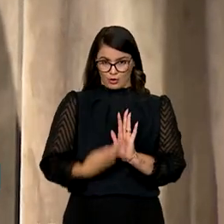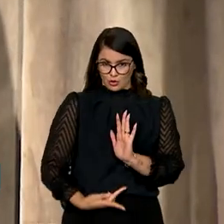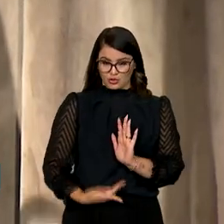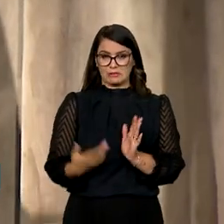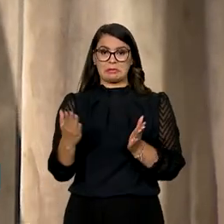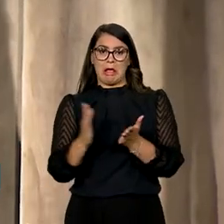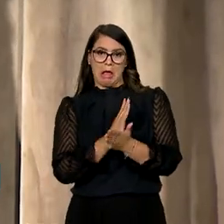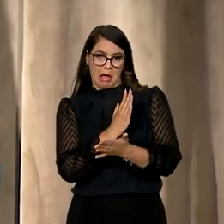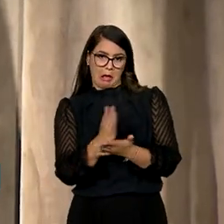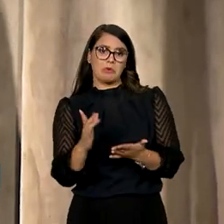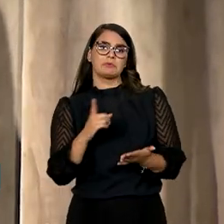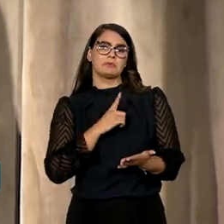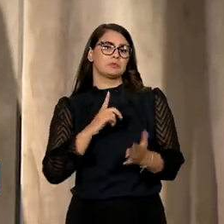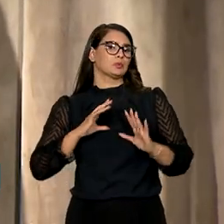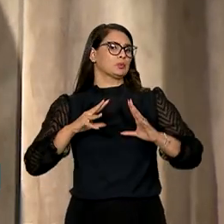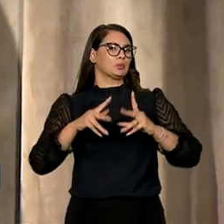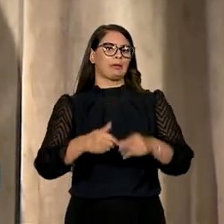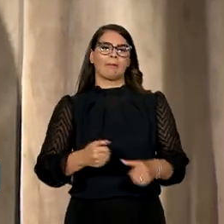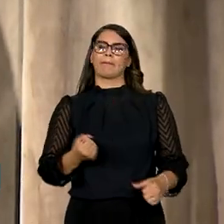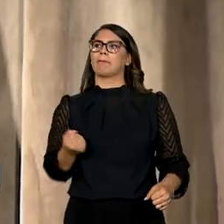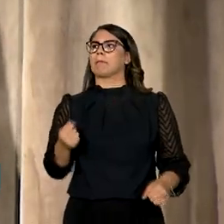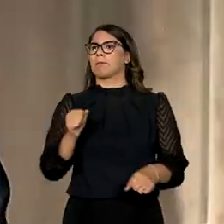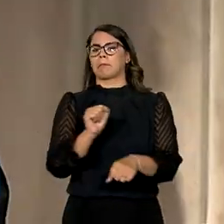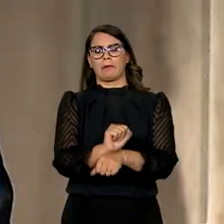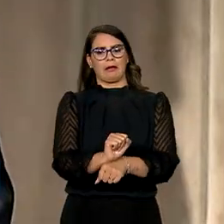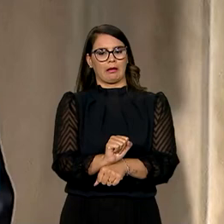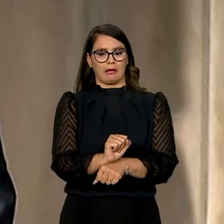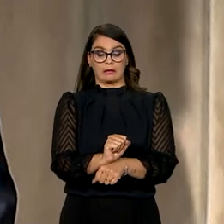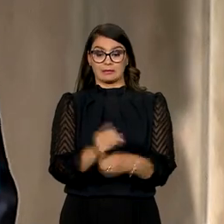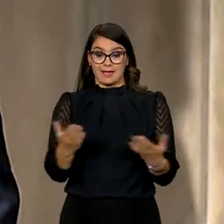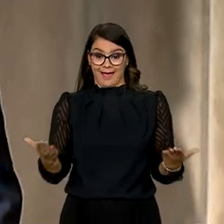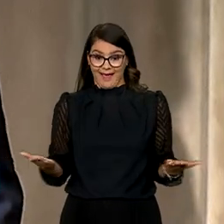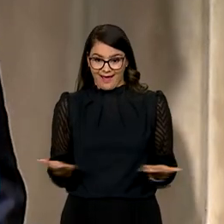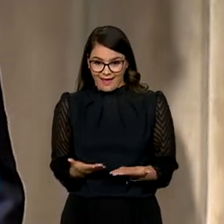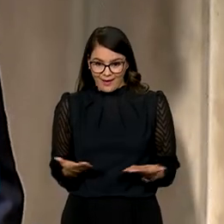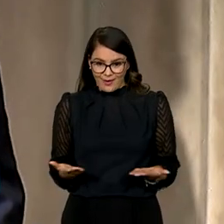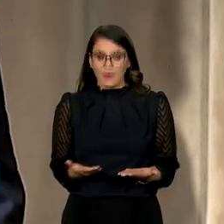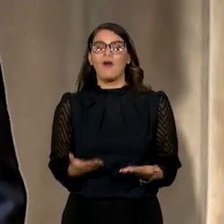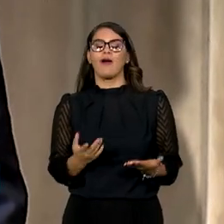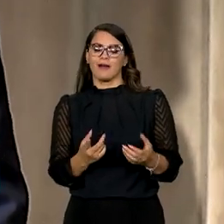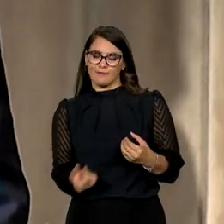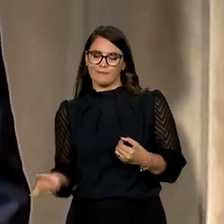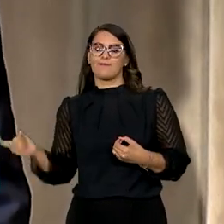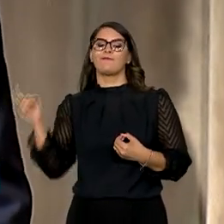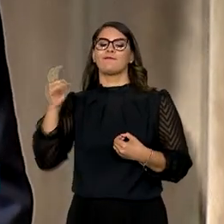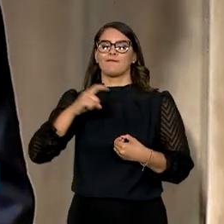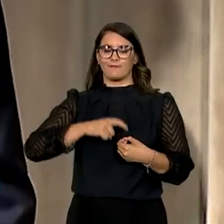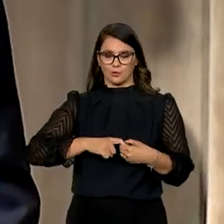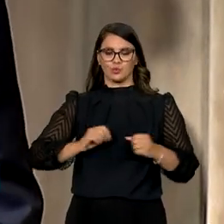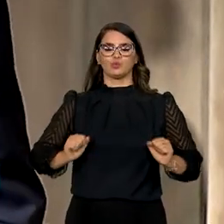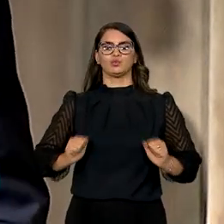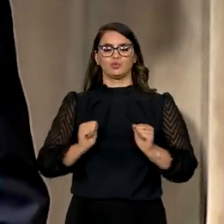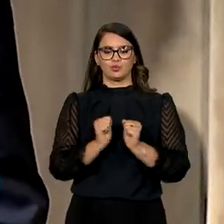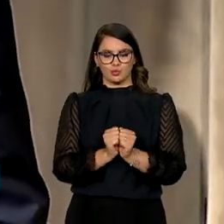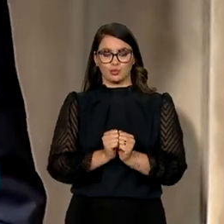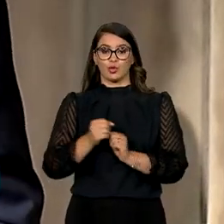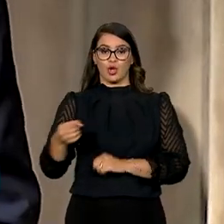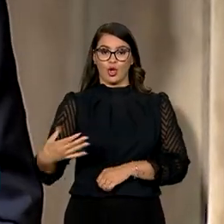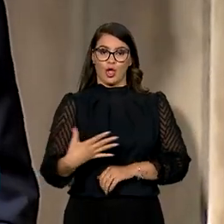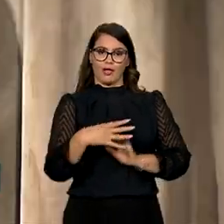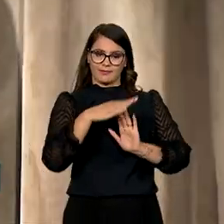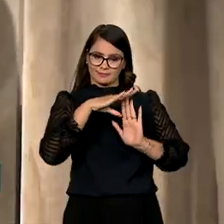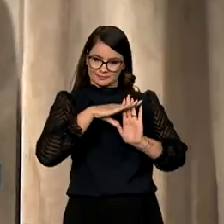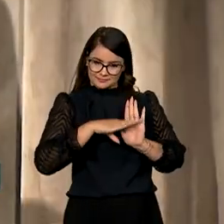Alguns deles estavam totalmente parados e agora estão sendo retomados junto com as novas